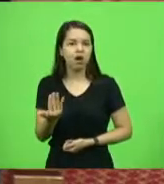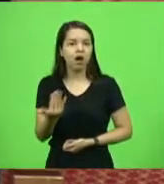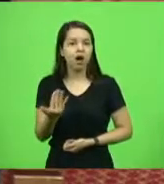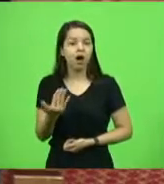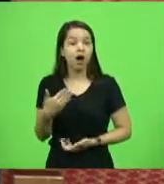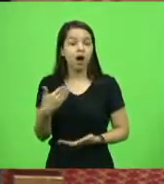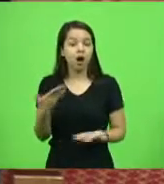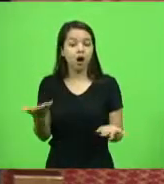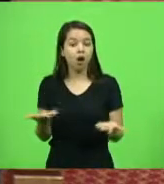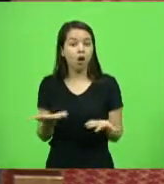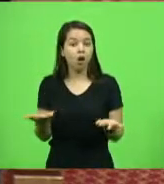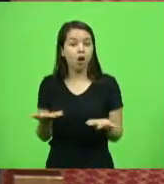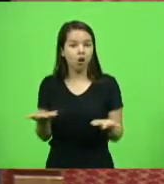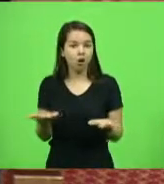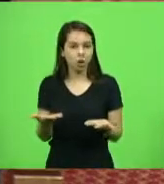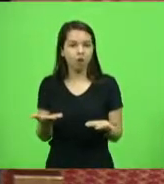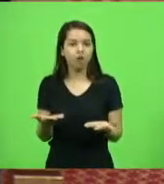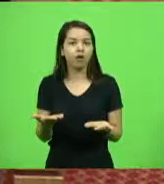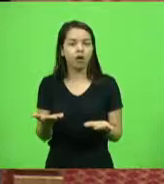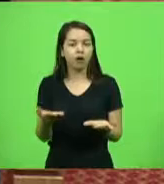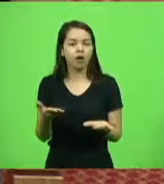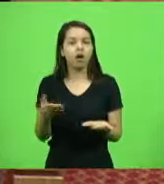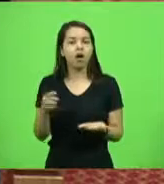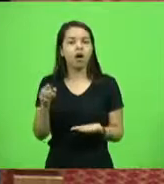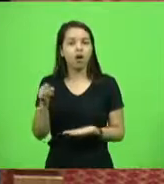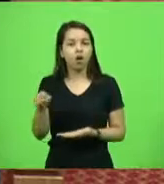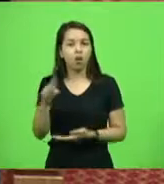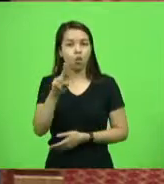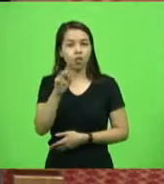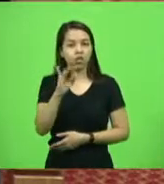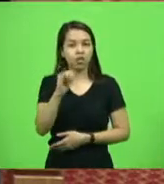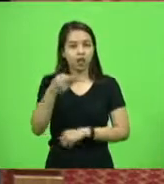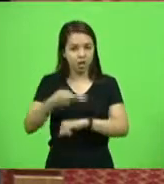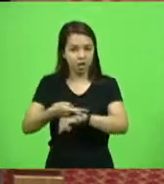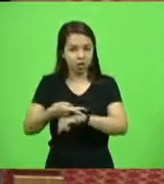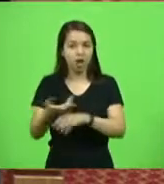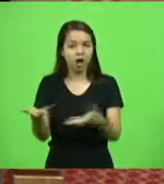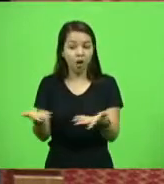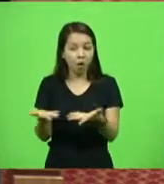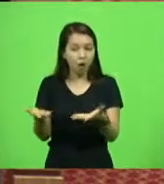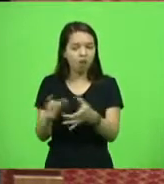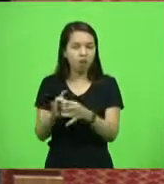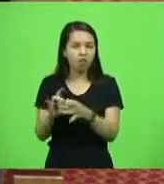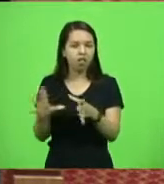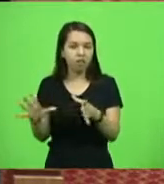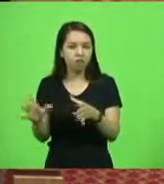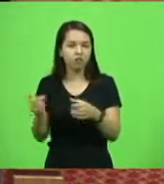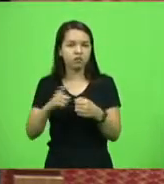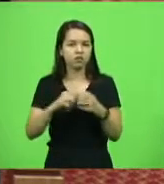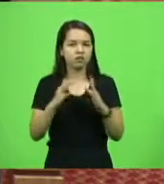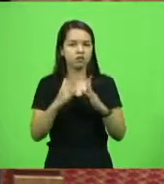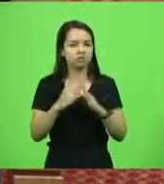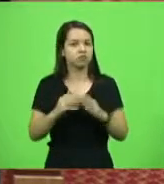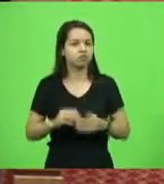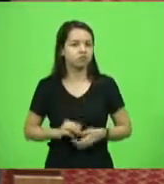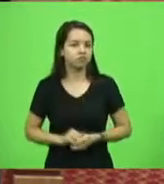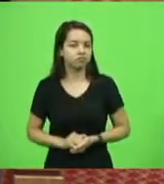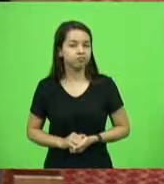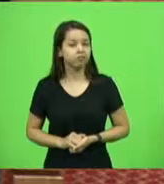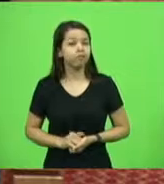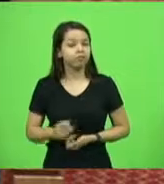veio a saída do hospital, da UTI. Então, nós estamos precisando de mais